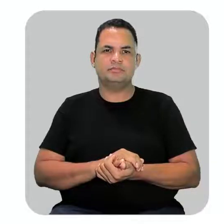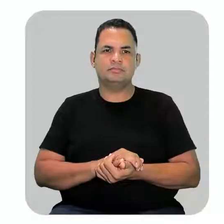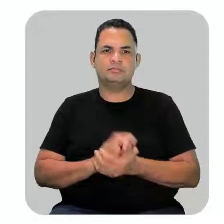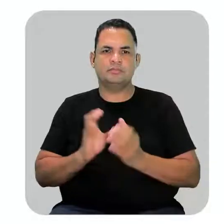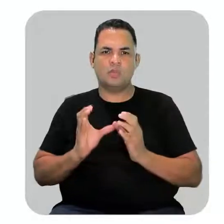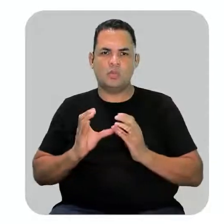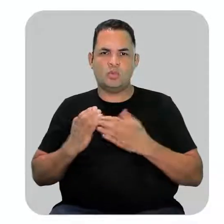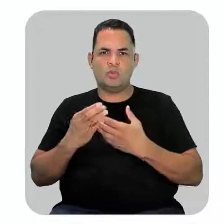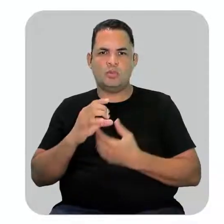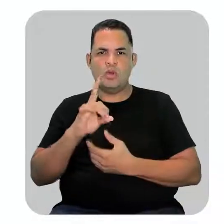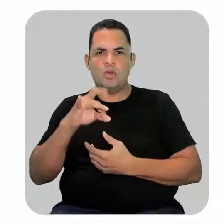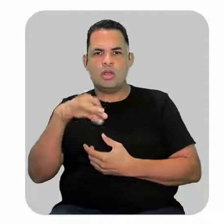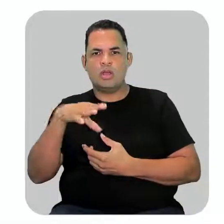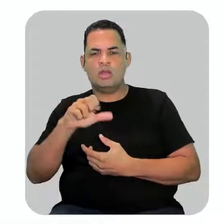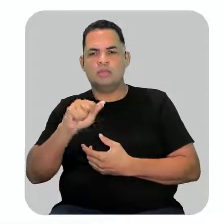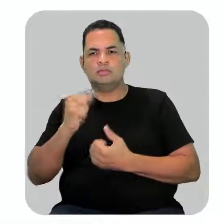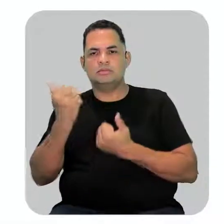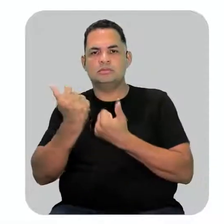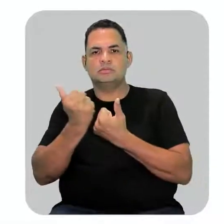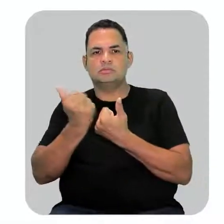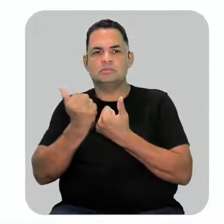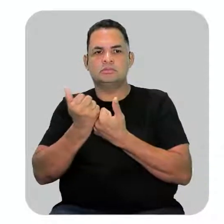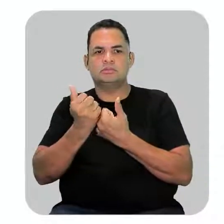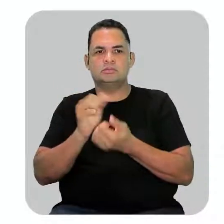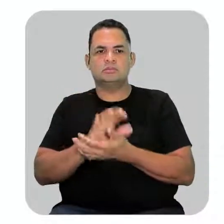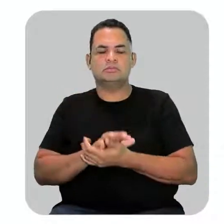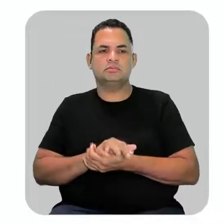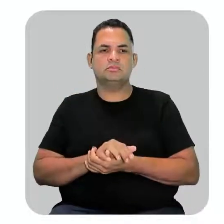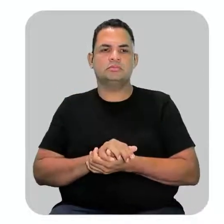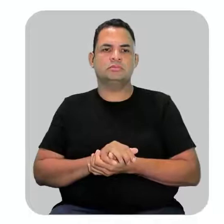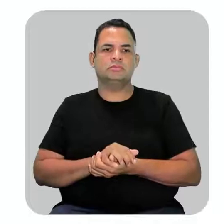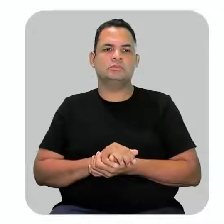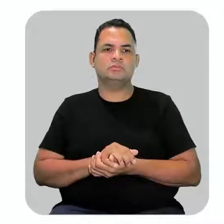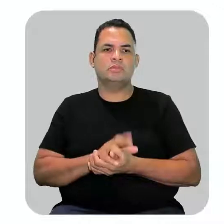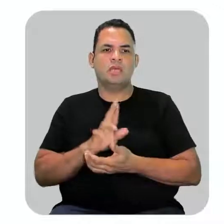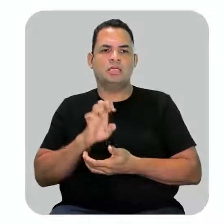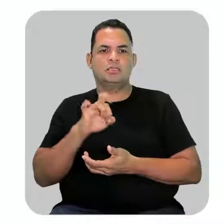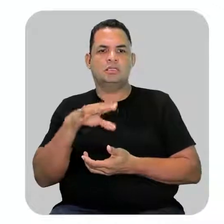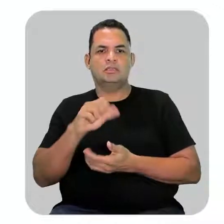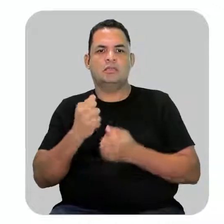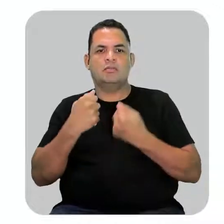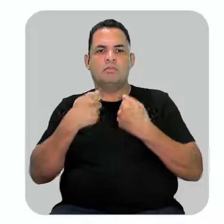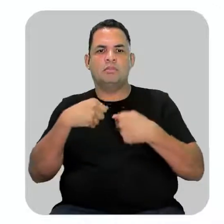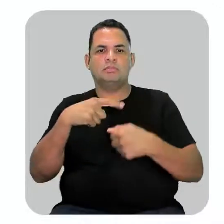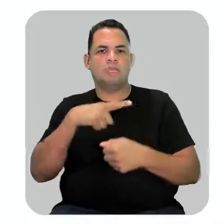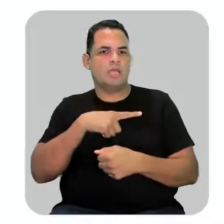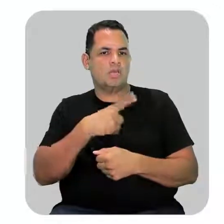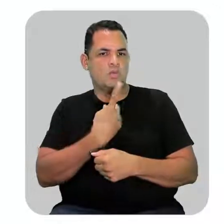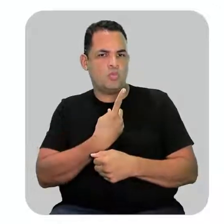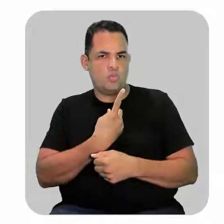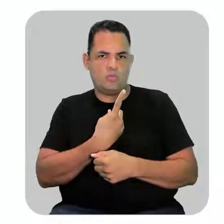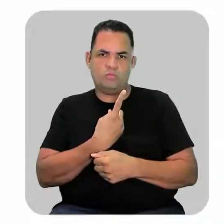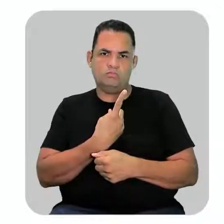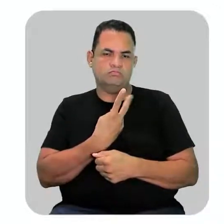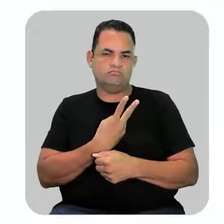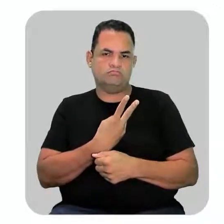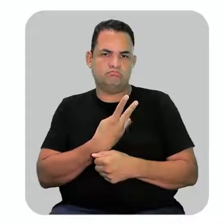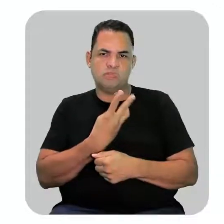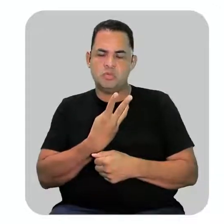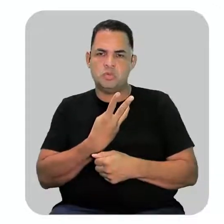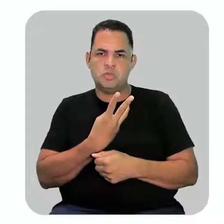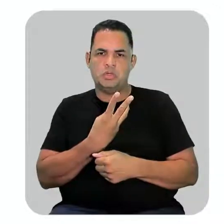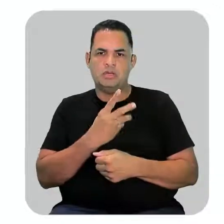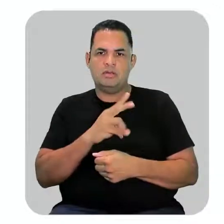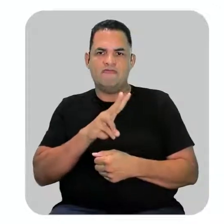Grupos orgânicos substituintes. Bom, os radicais podem ter uma, duas ou